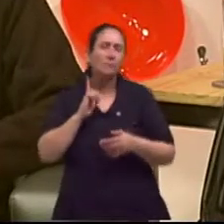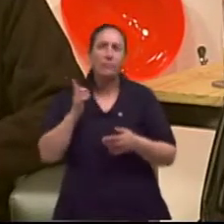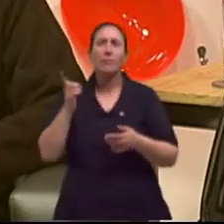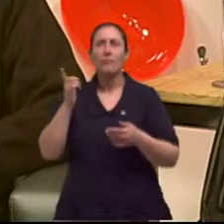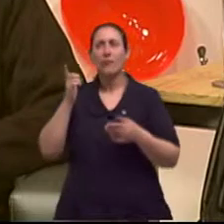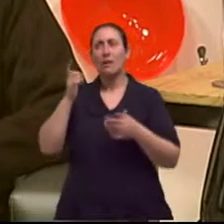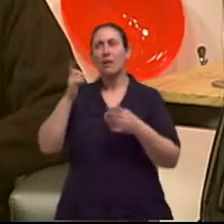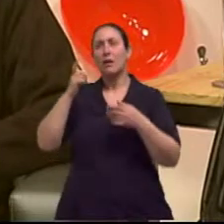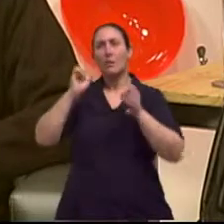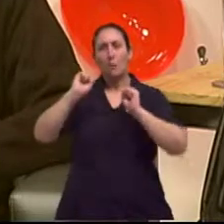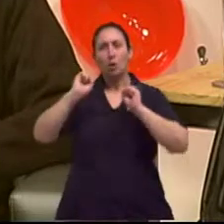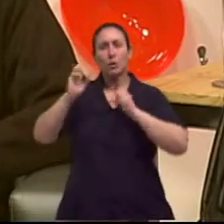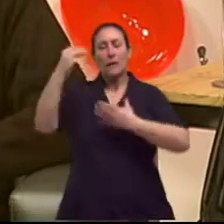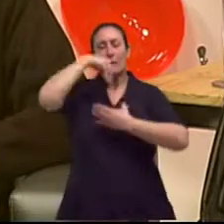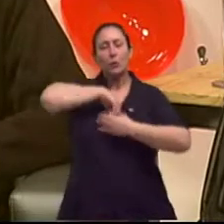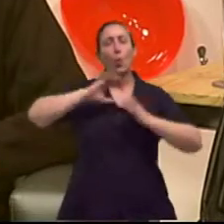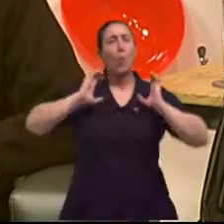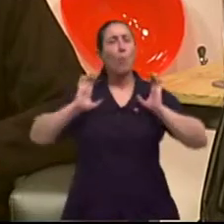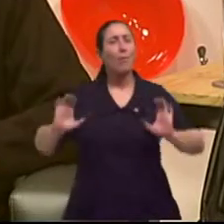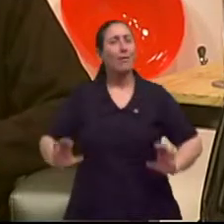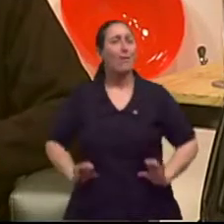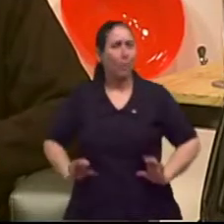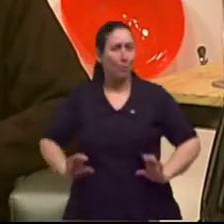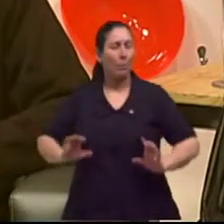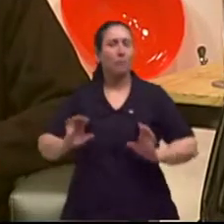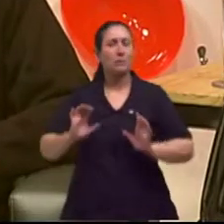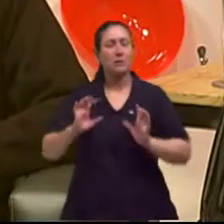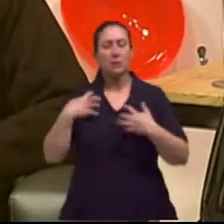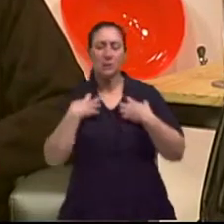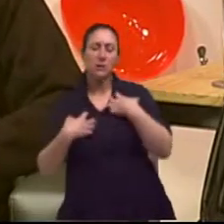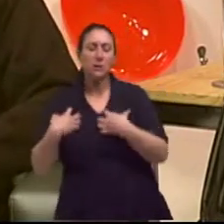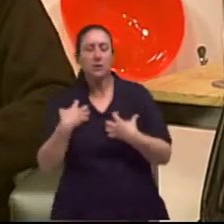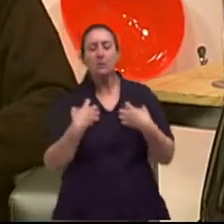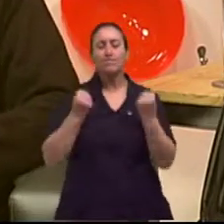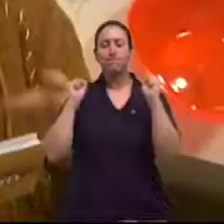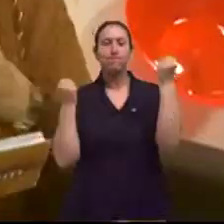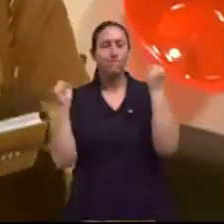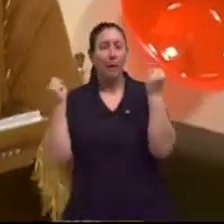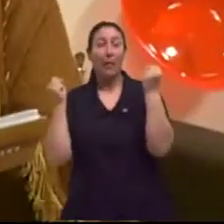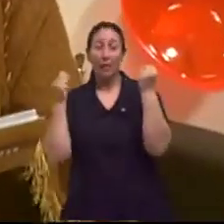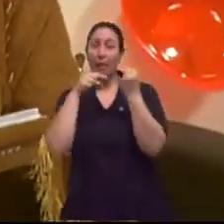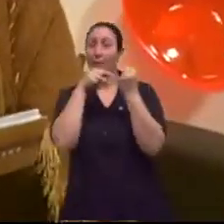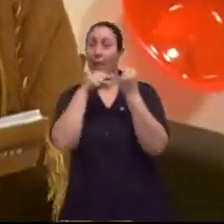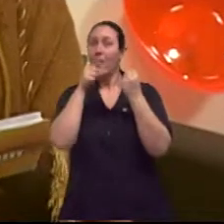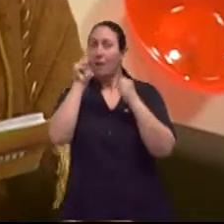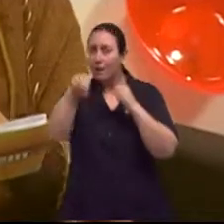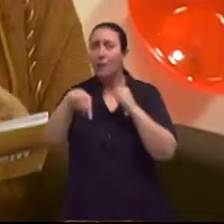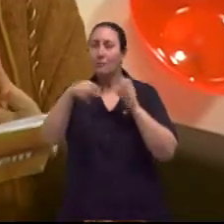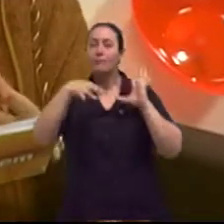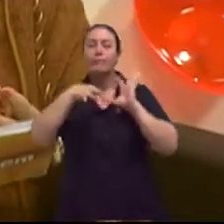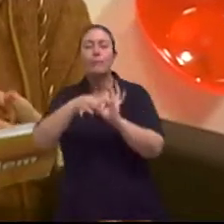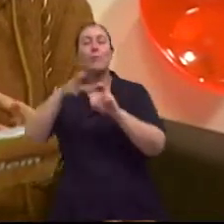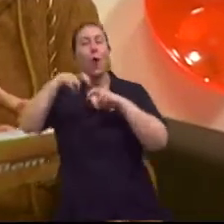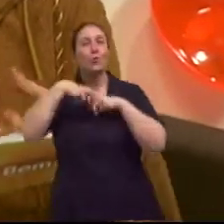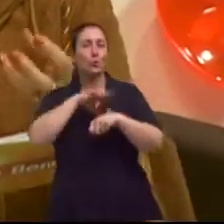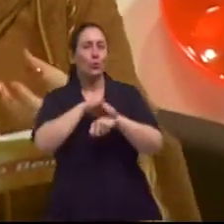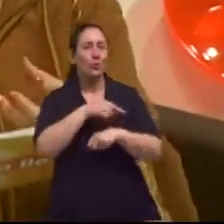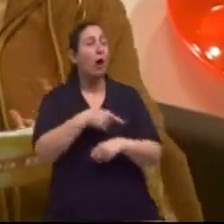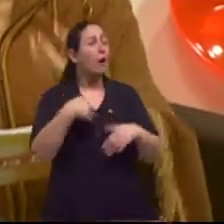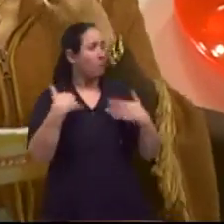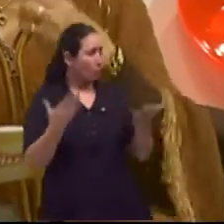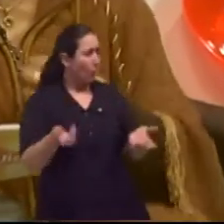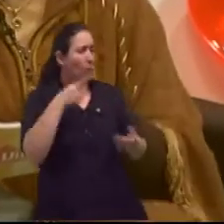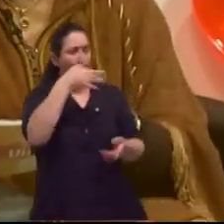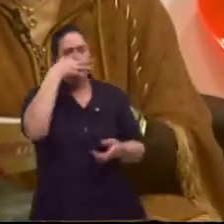parte comportamental também. Então, a gente sabe que, assim como os outros florais, claro, eles são feitos